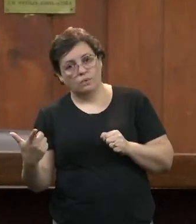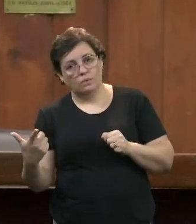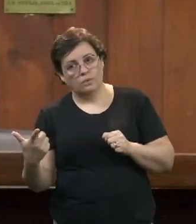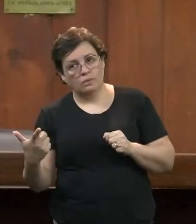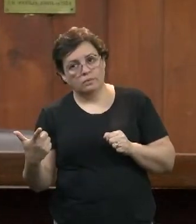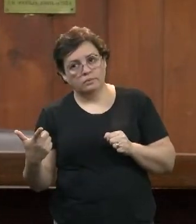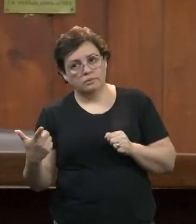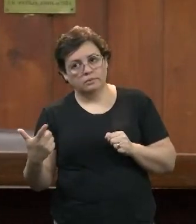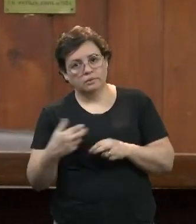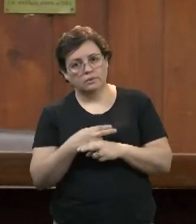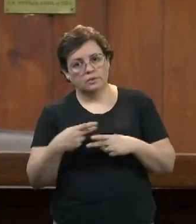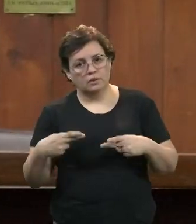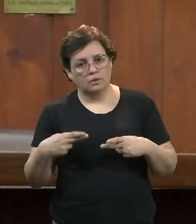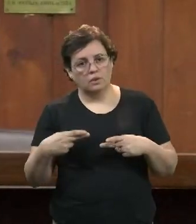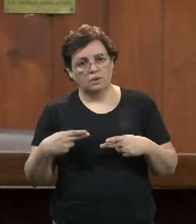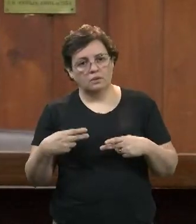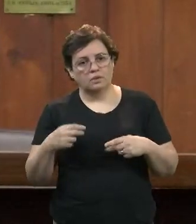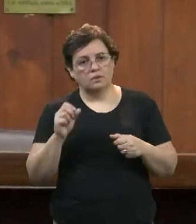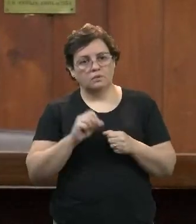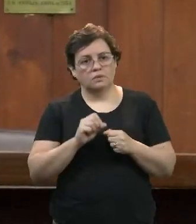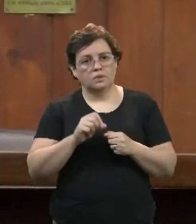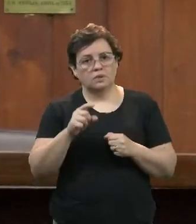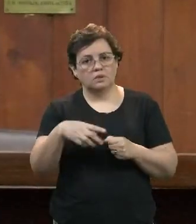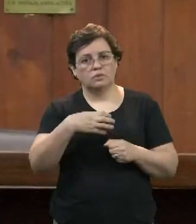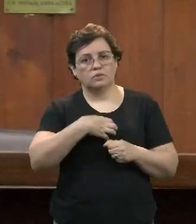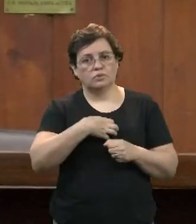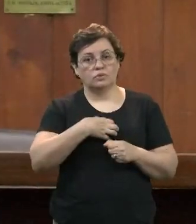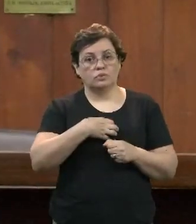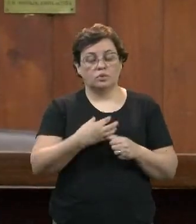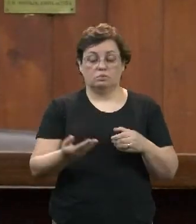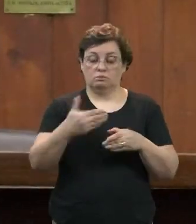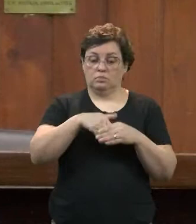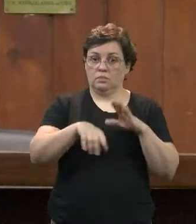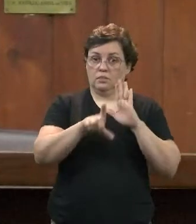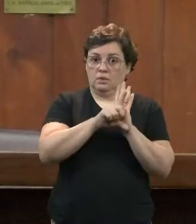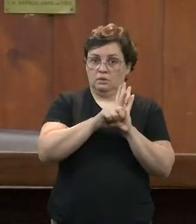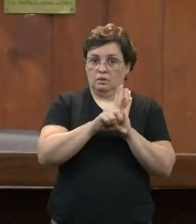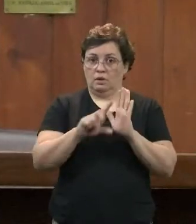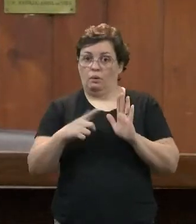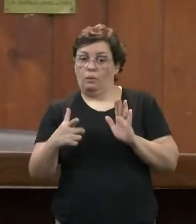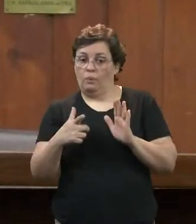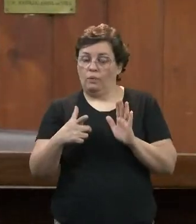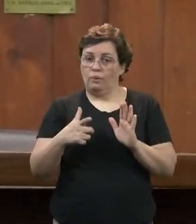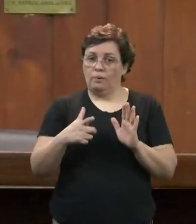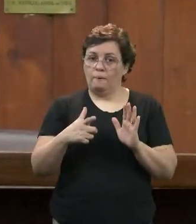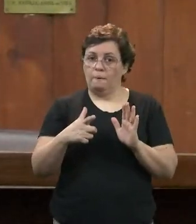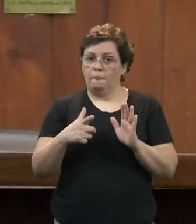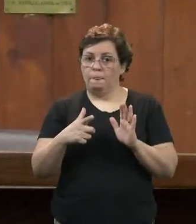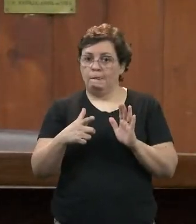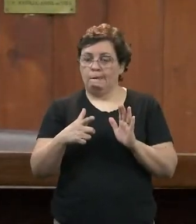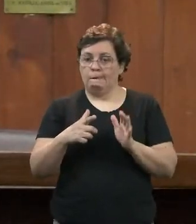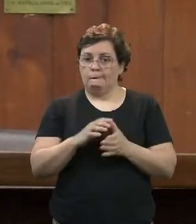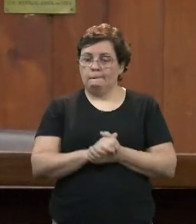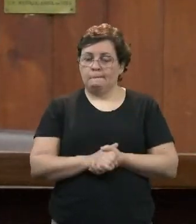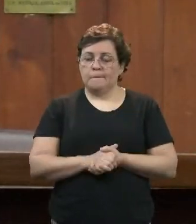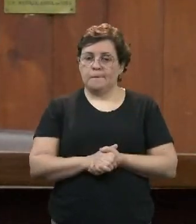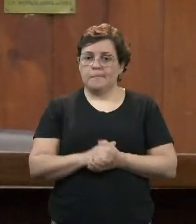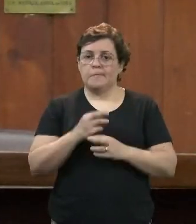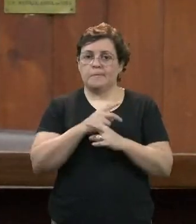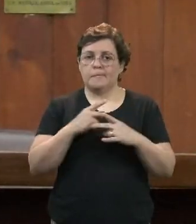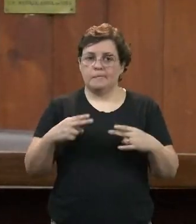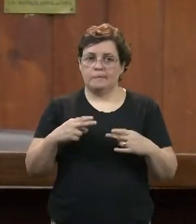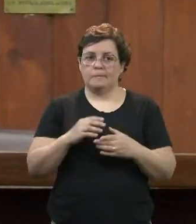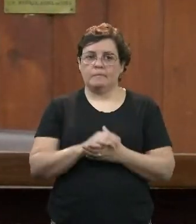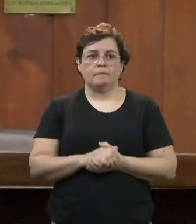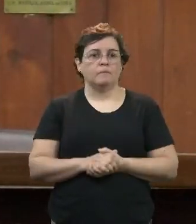oportunidade para que a gente fizesse isso de uma forma legal, uma outra opção para que a gente conseguisse fazer essa